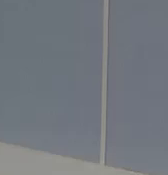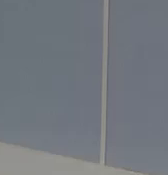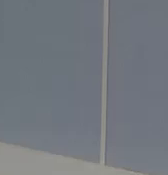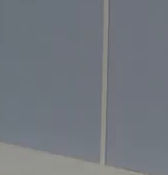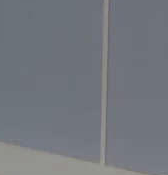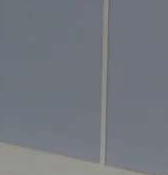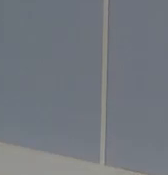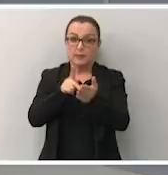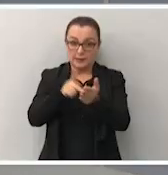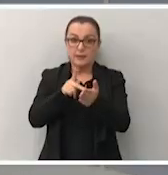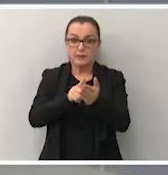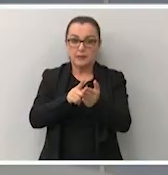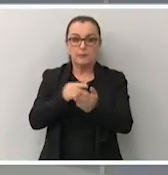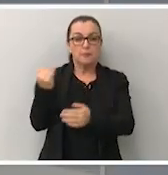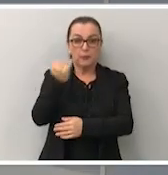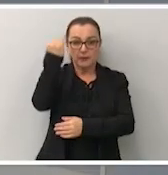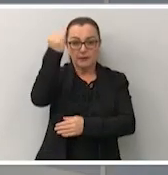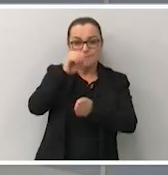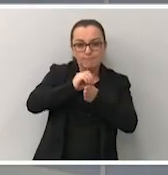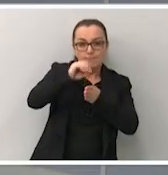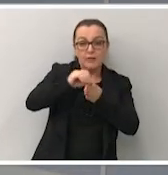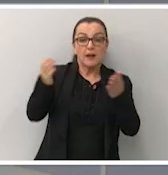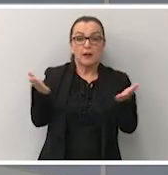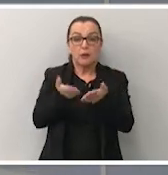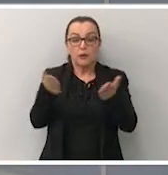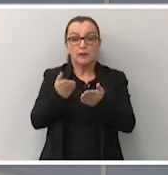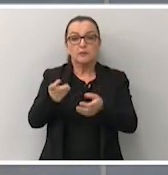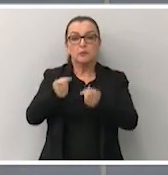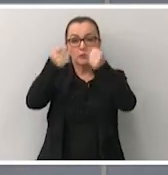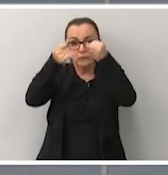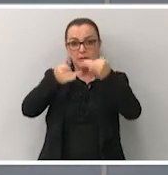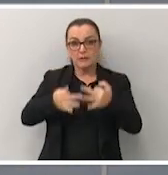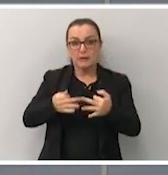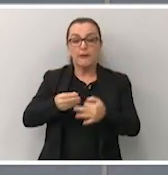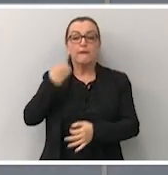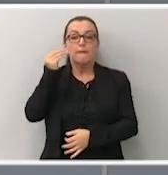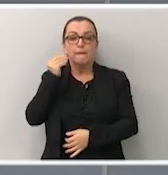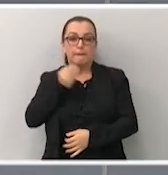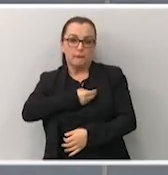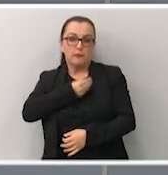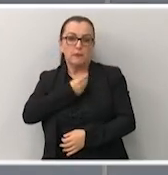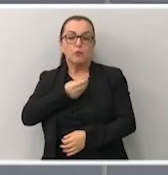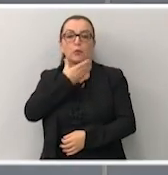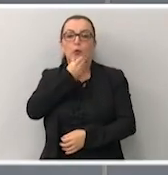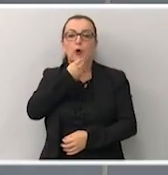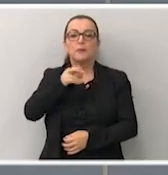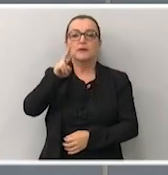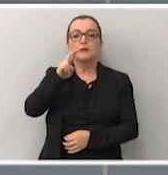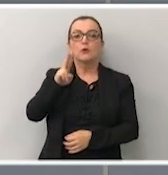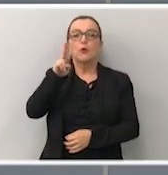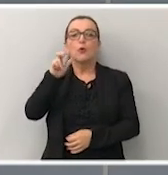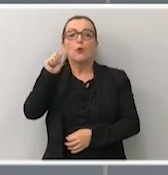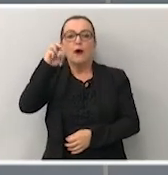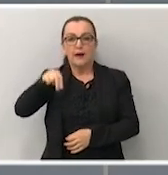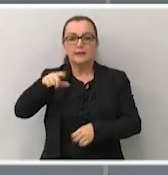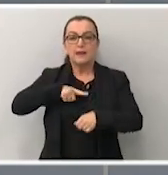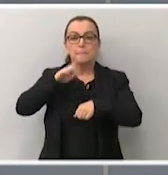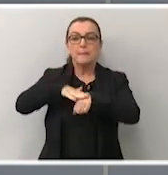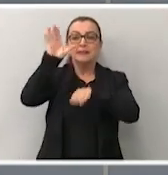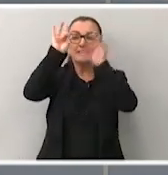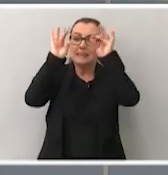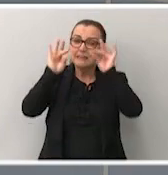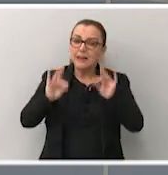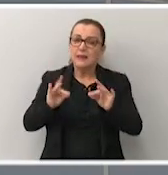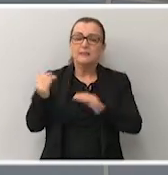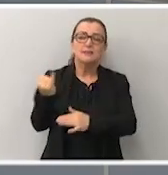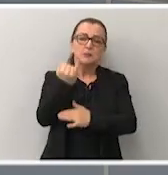Verdade, importantes orientações. E nós vamos agora falar ao vivo com o repórter Juan Todescate, porque ele tem outros detalhes,